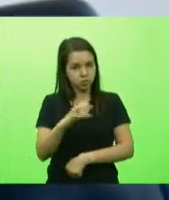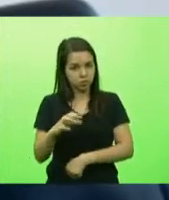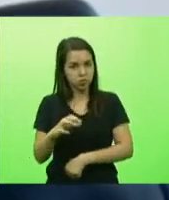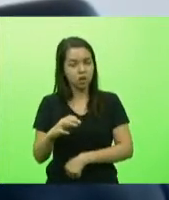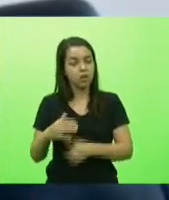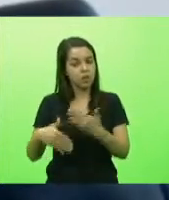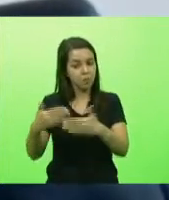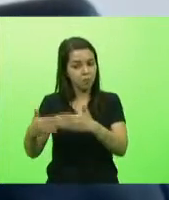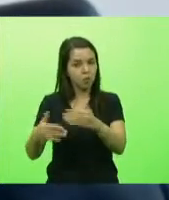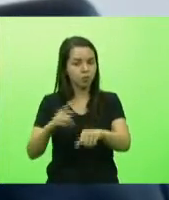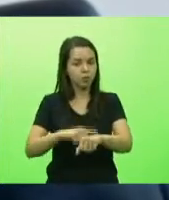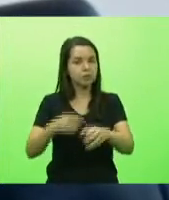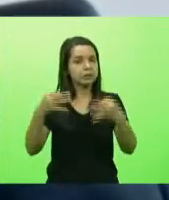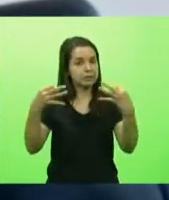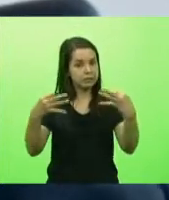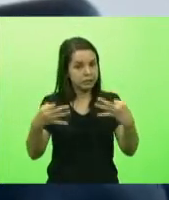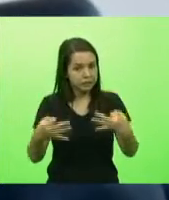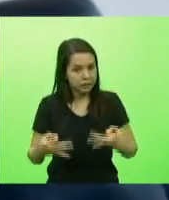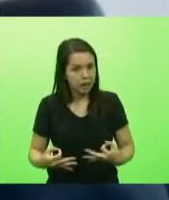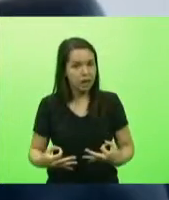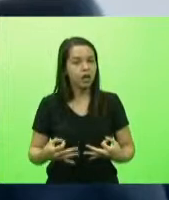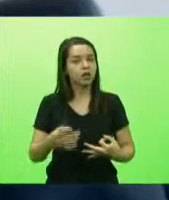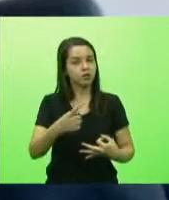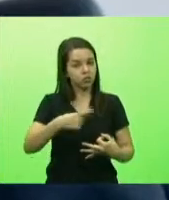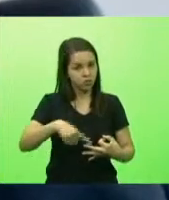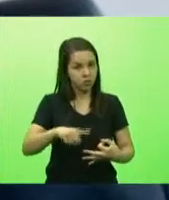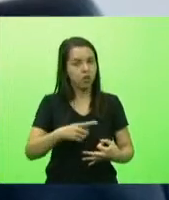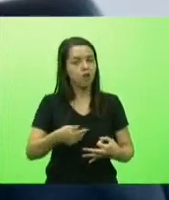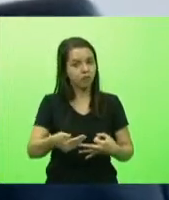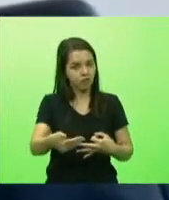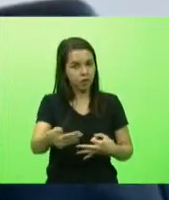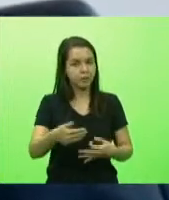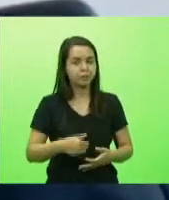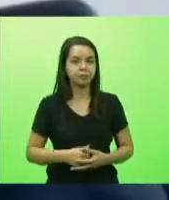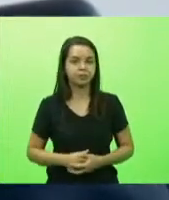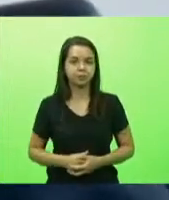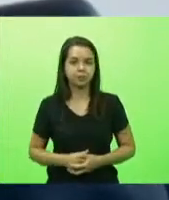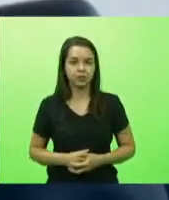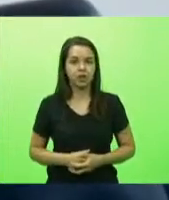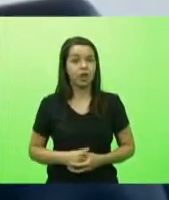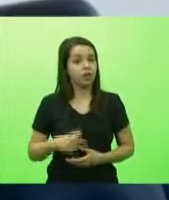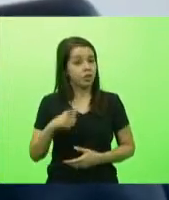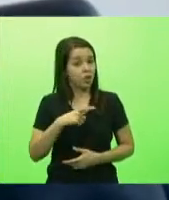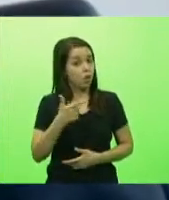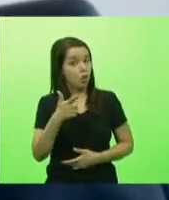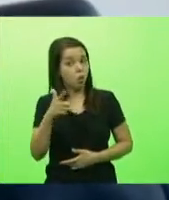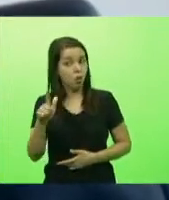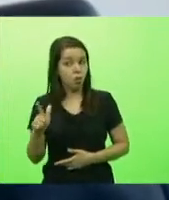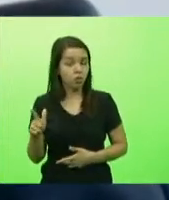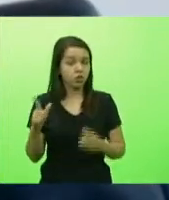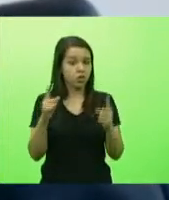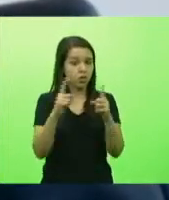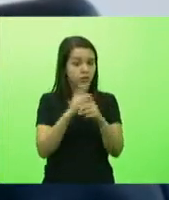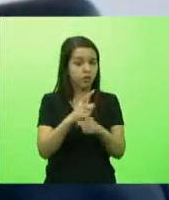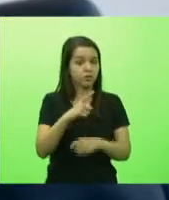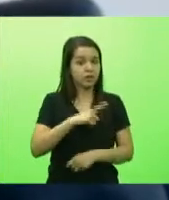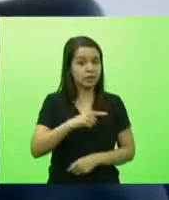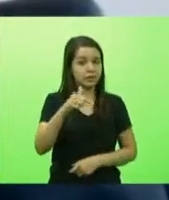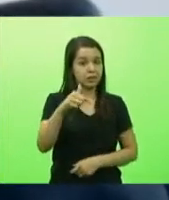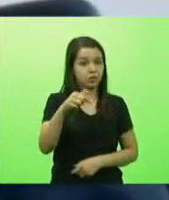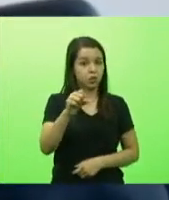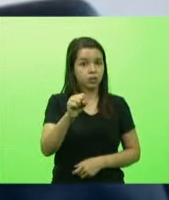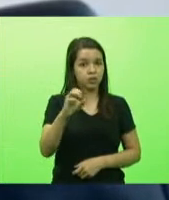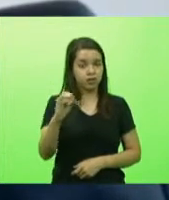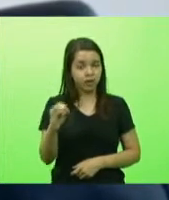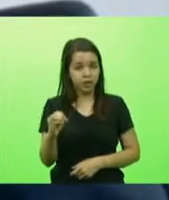lançar mão desses recursos lembrando que nós temos uma dificuldade adicional nós temos 780 leis de UTI